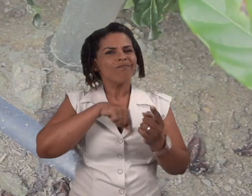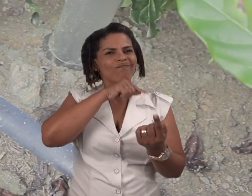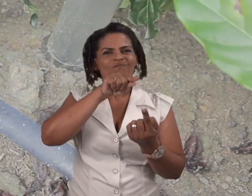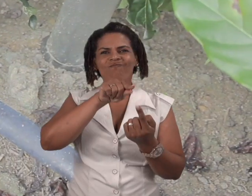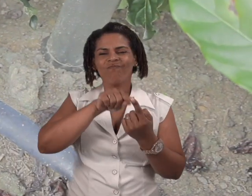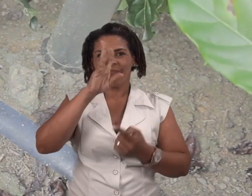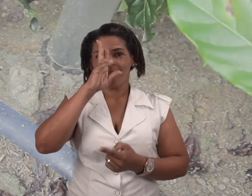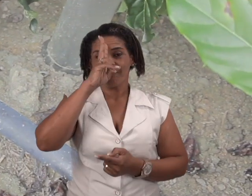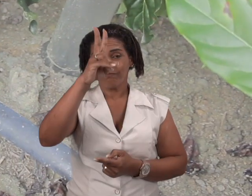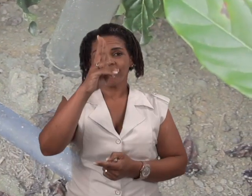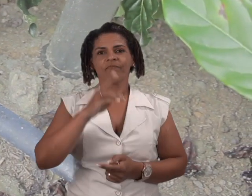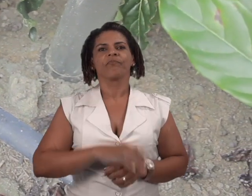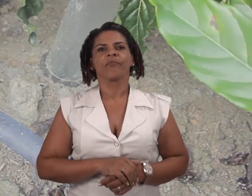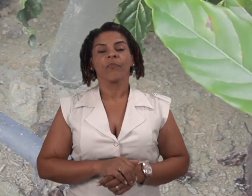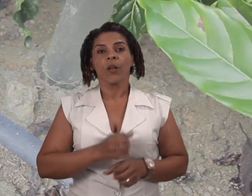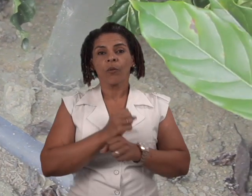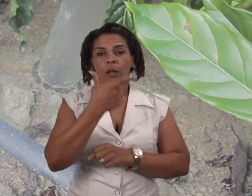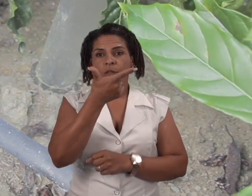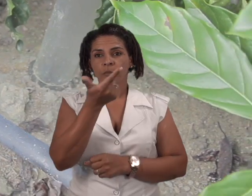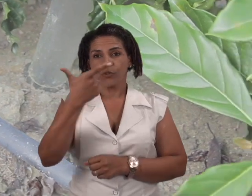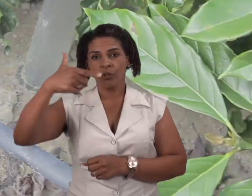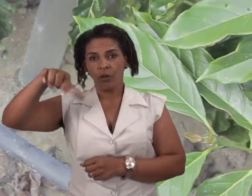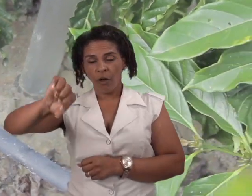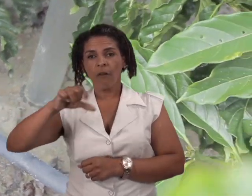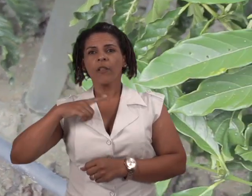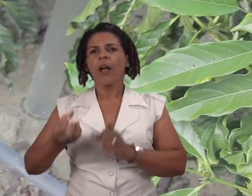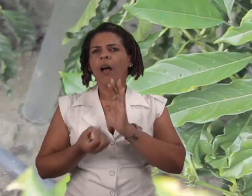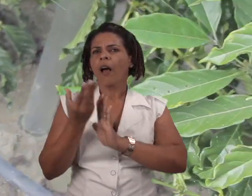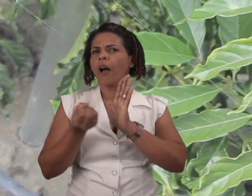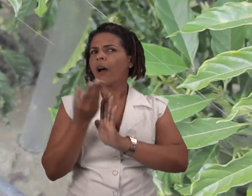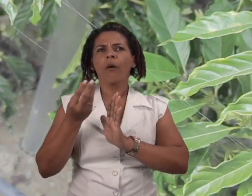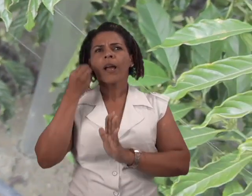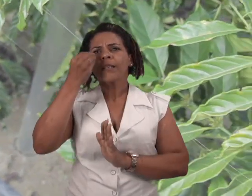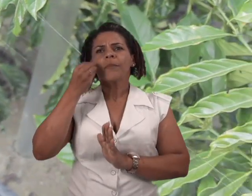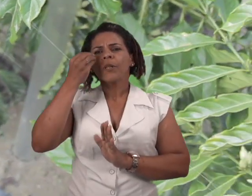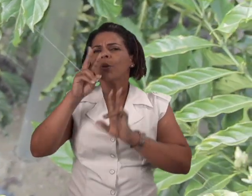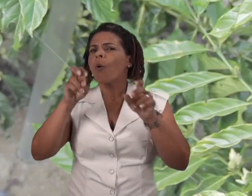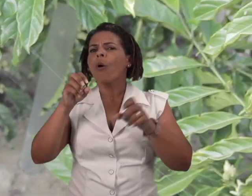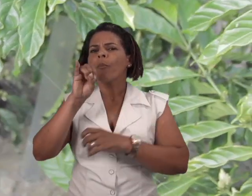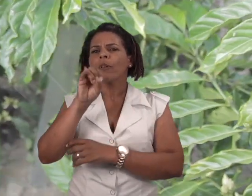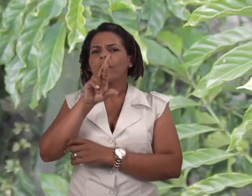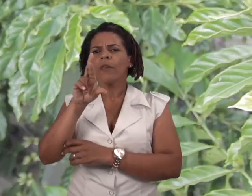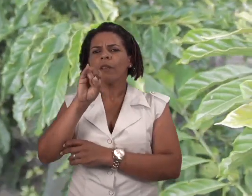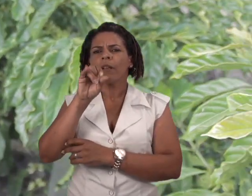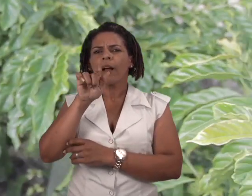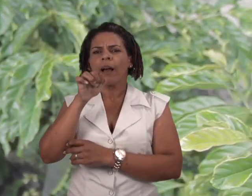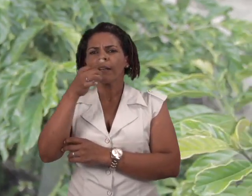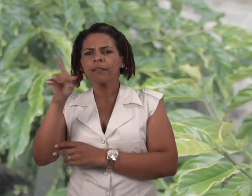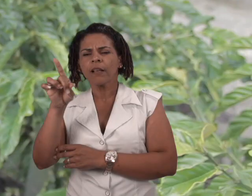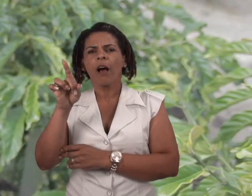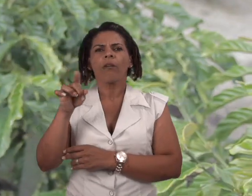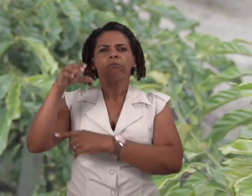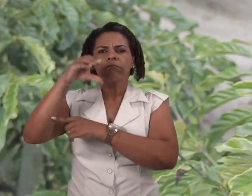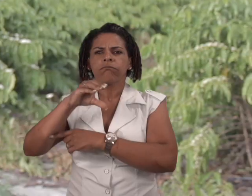outros pontos fortes da Fazenda. Em 2019, por exemplo, está sendo desenvolvido um experimento sobre irrigação.